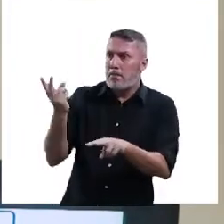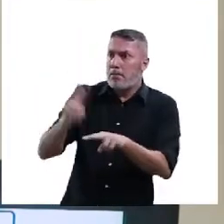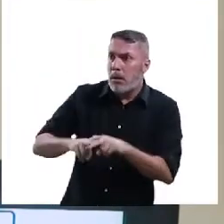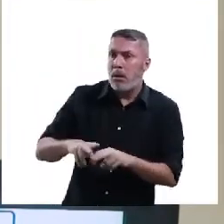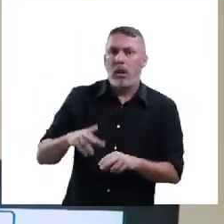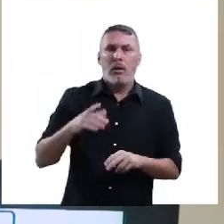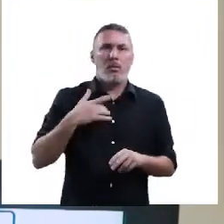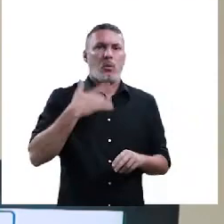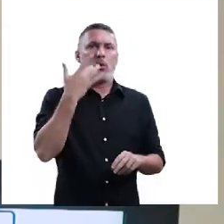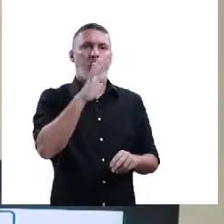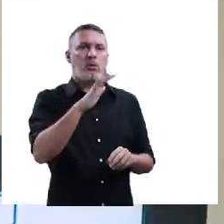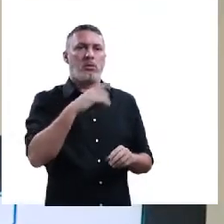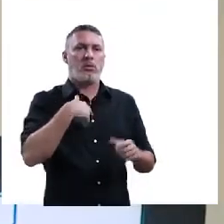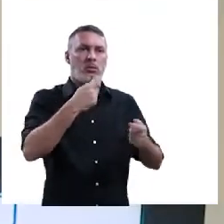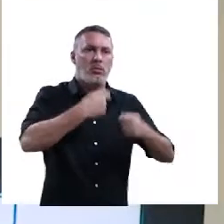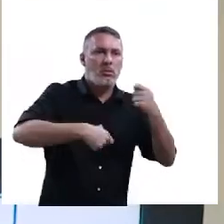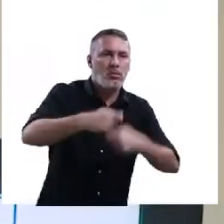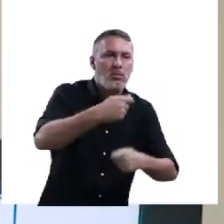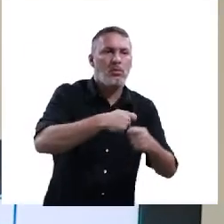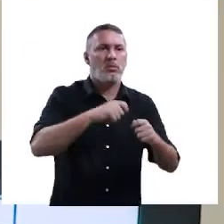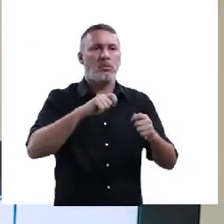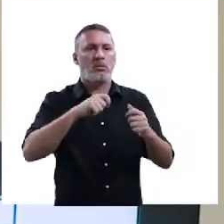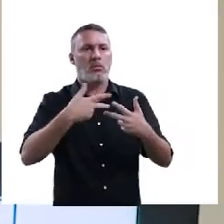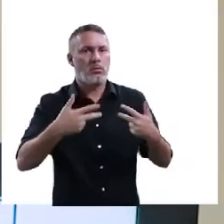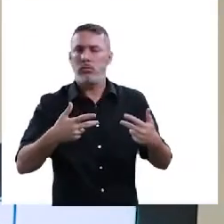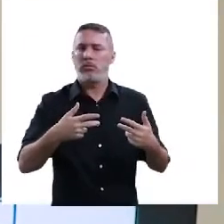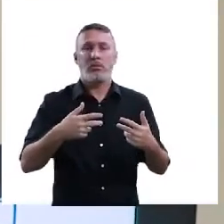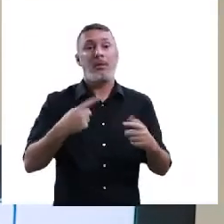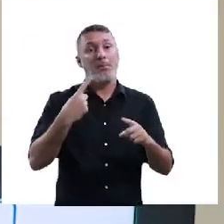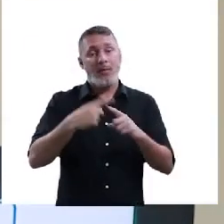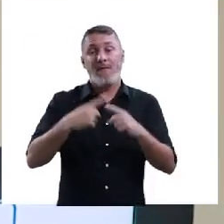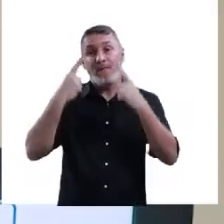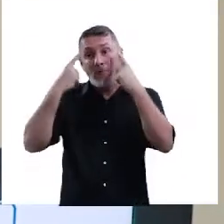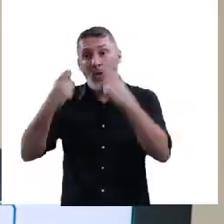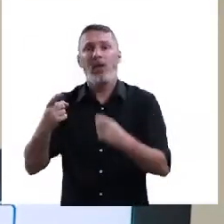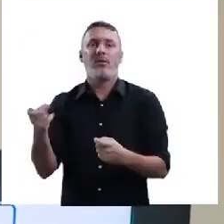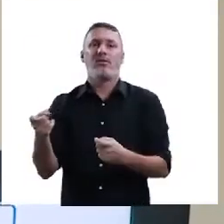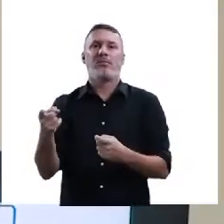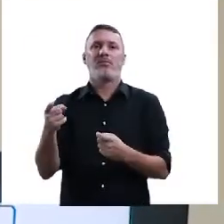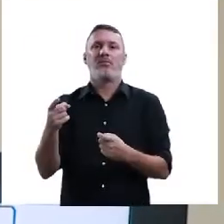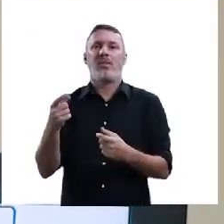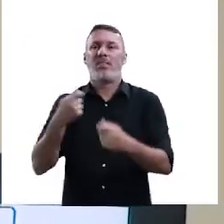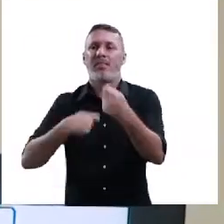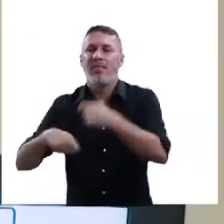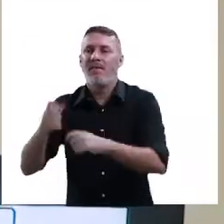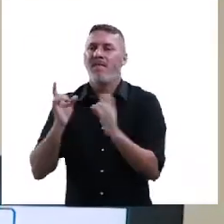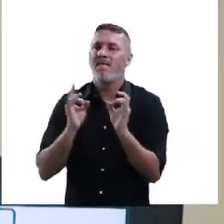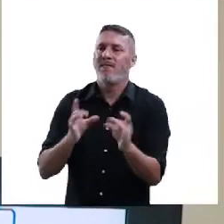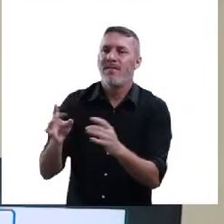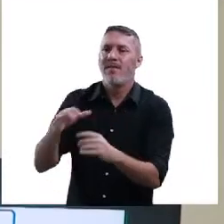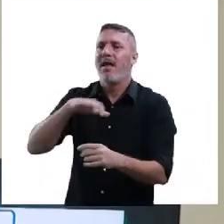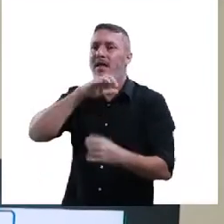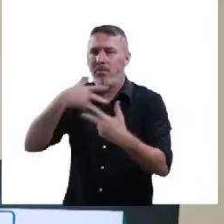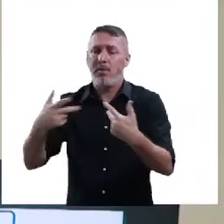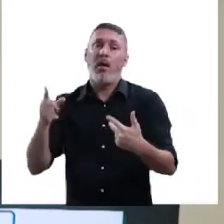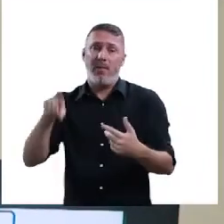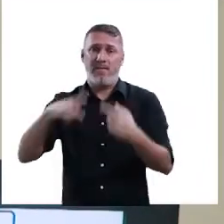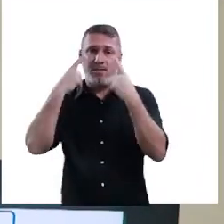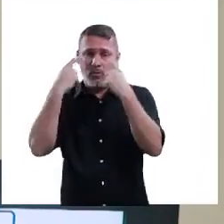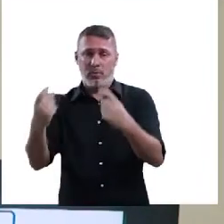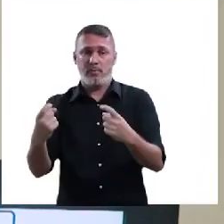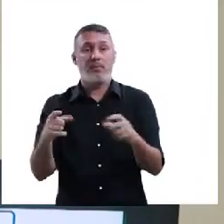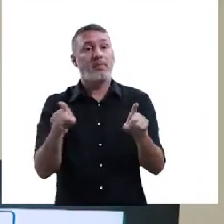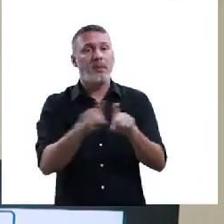biopirataria ou praticar a violência. A biopirataria acaba sendo uma violência. As comunidades, elas precisam